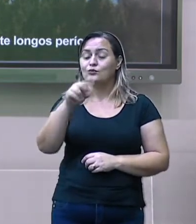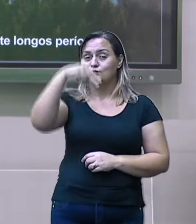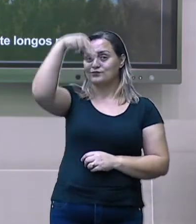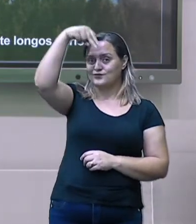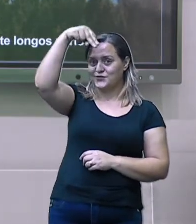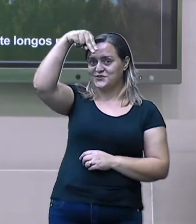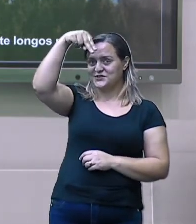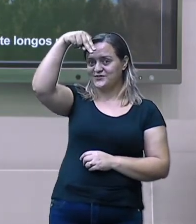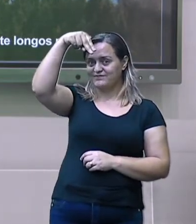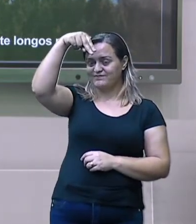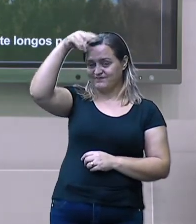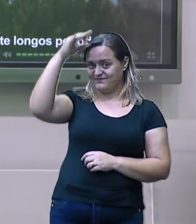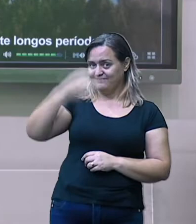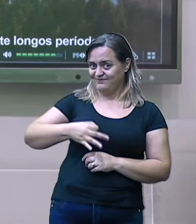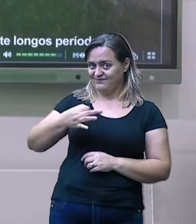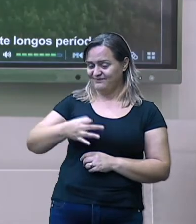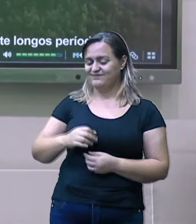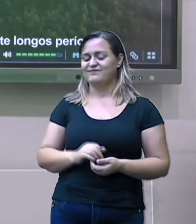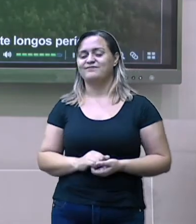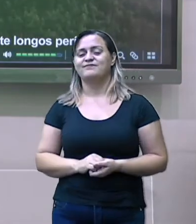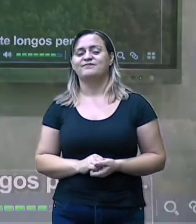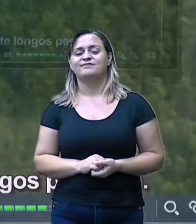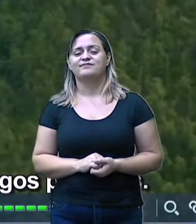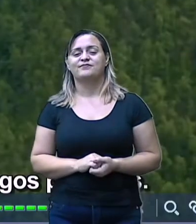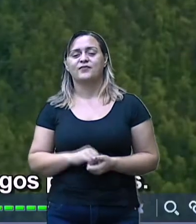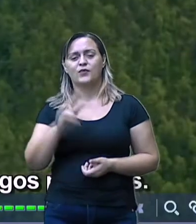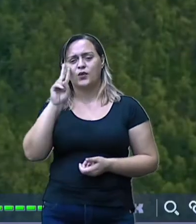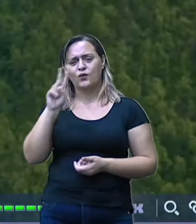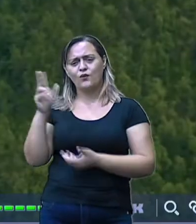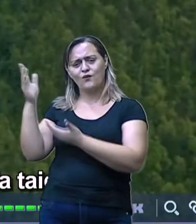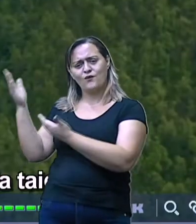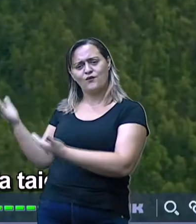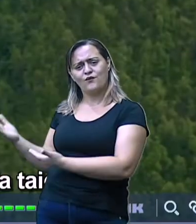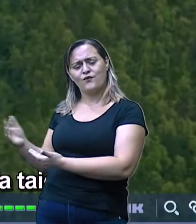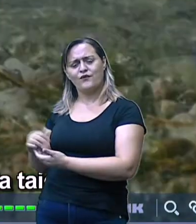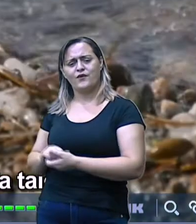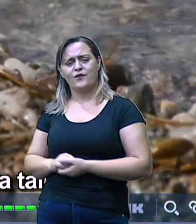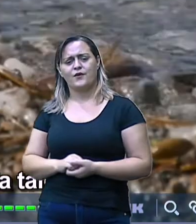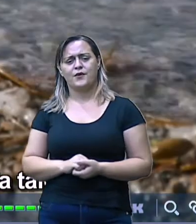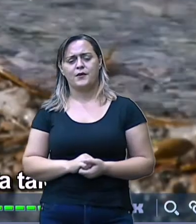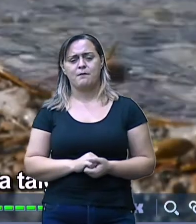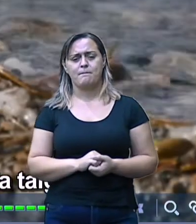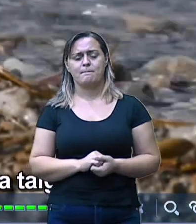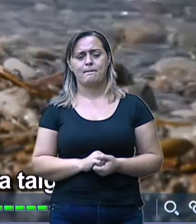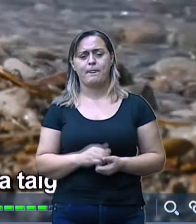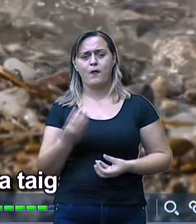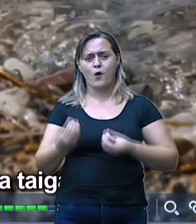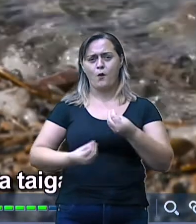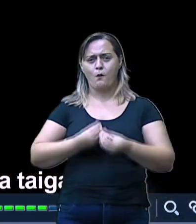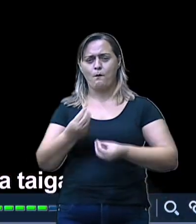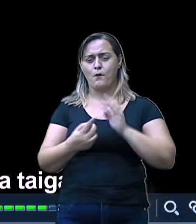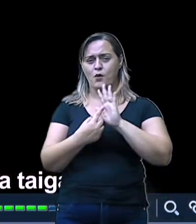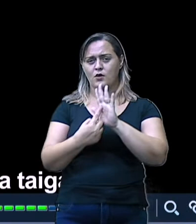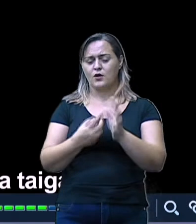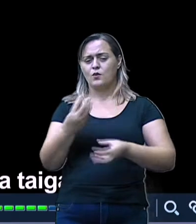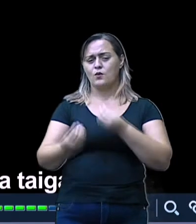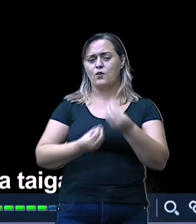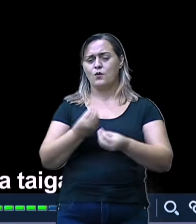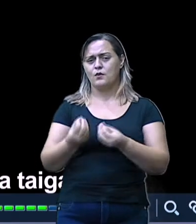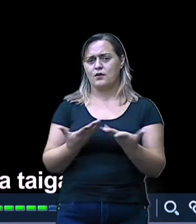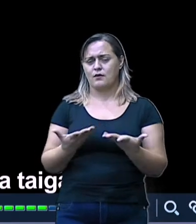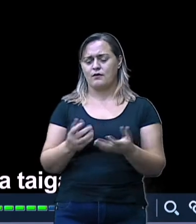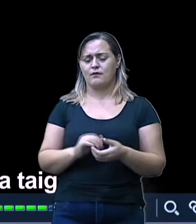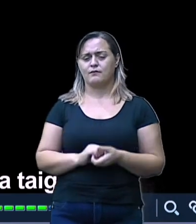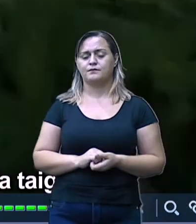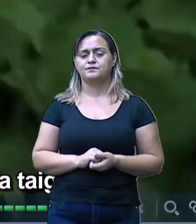Então, vamos ver esse vídeo. Vou voltar aqui um pouquinho. Observem